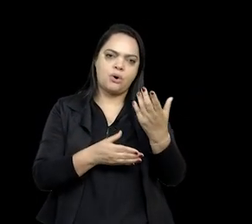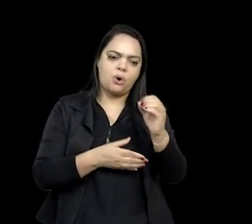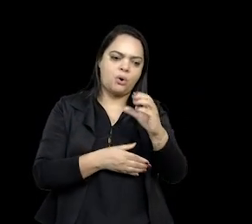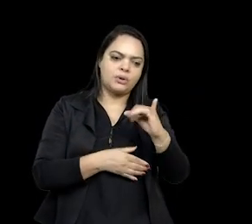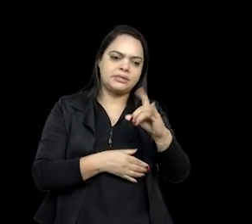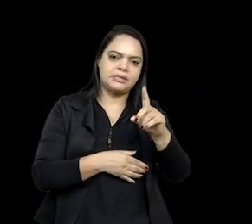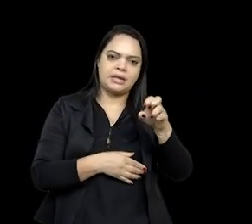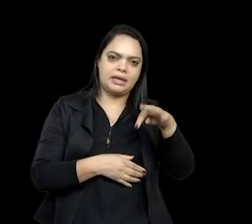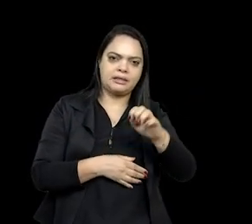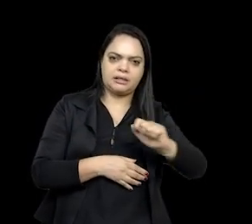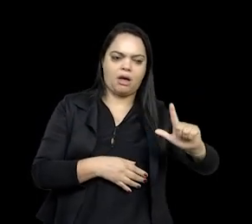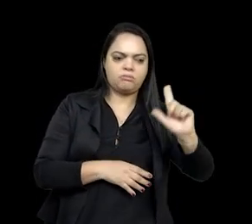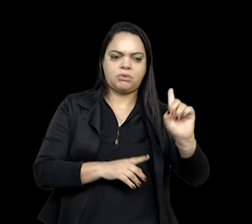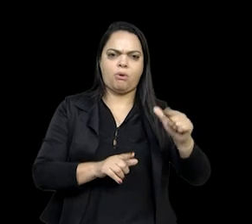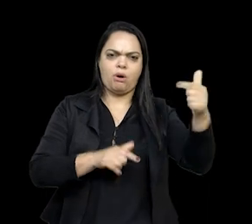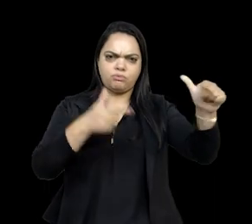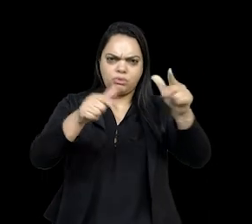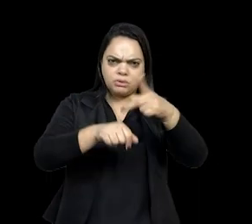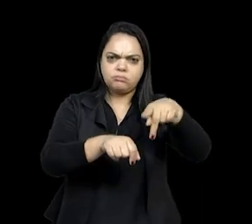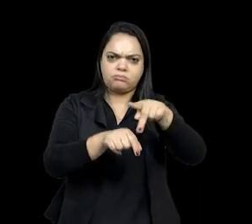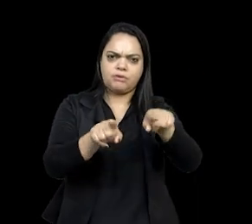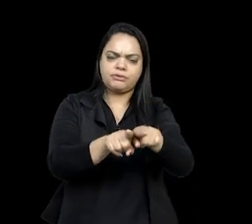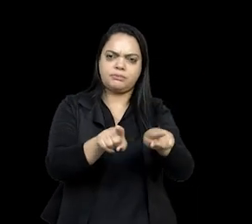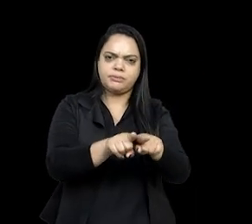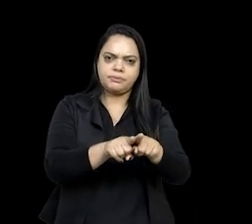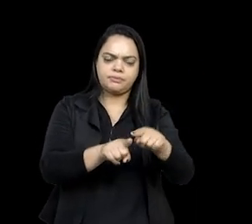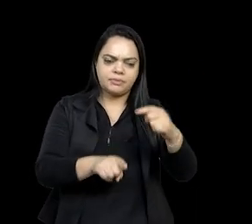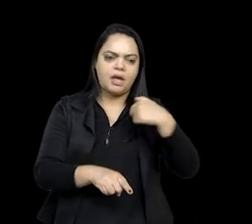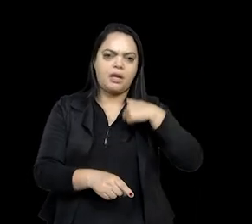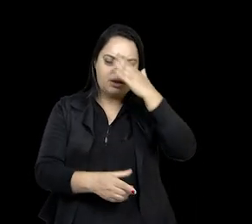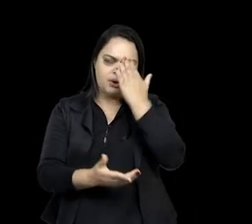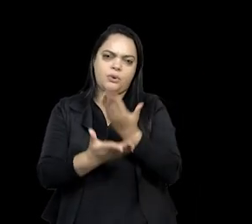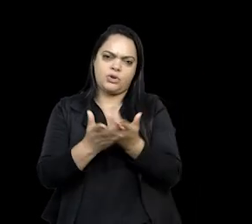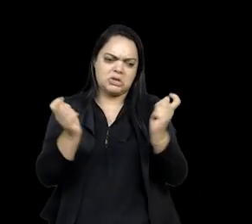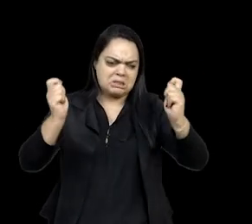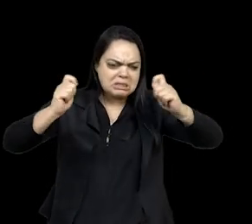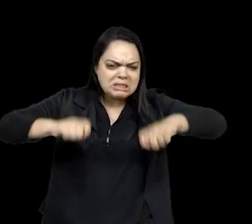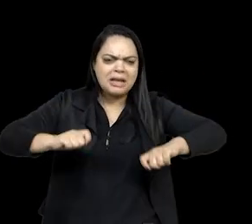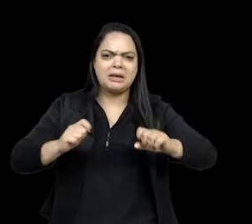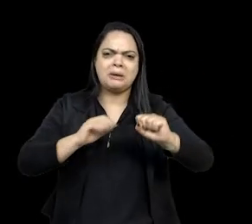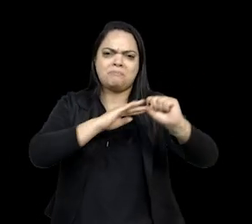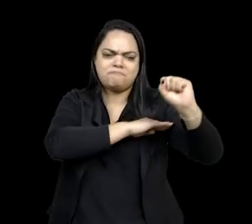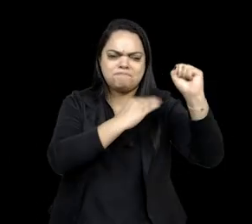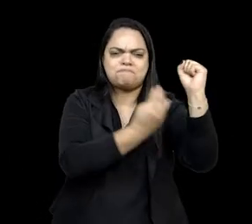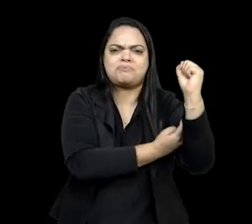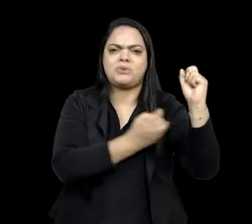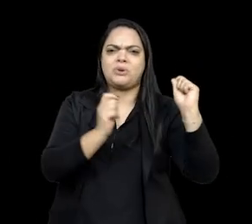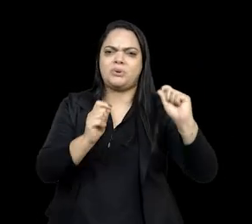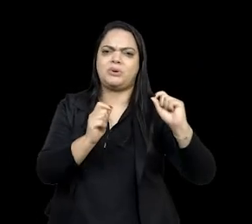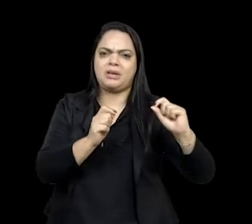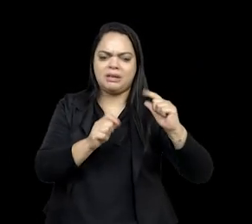a todos os outros corpos, né? Então, eu acho que é potente trabalhar com a história indígena pensando, inclusive,